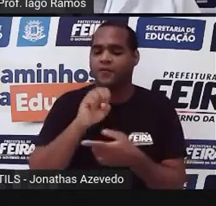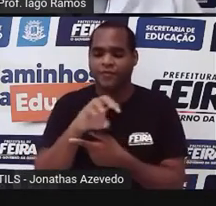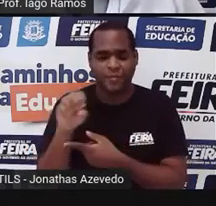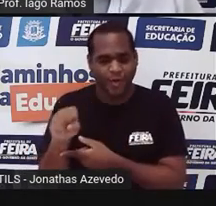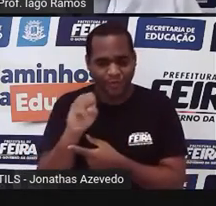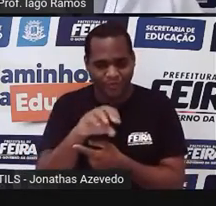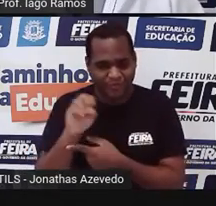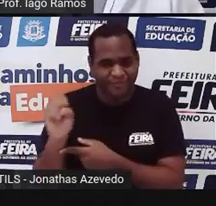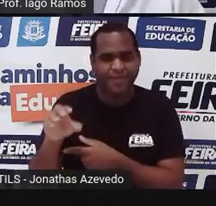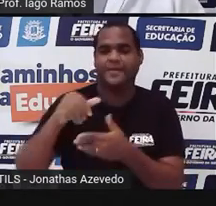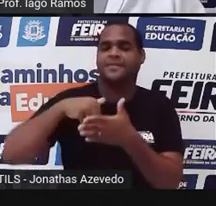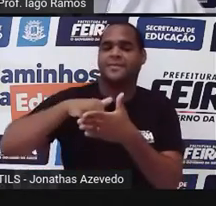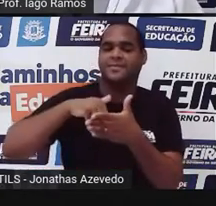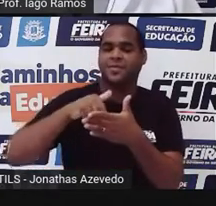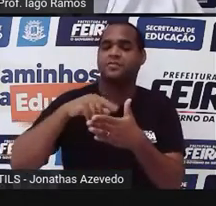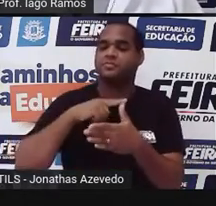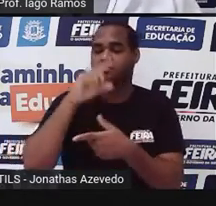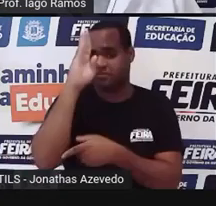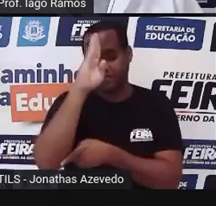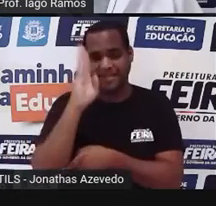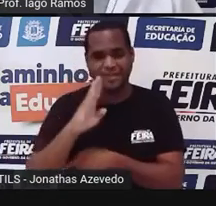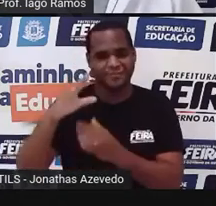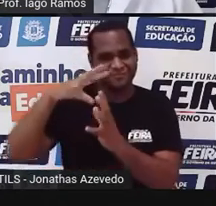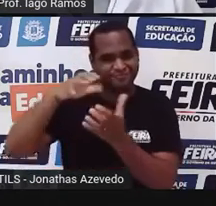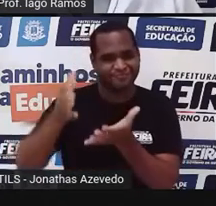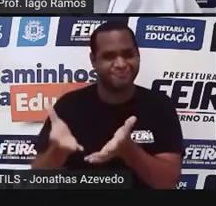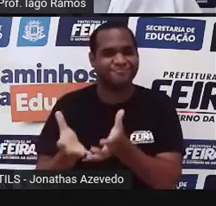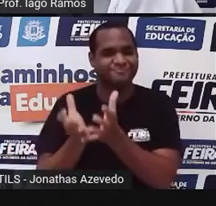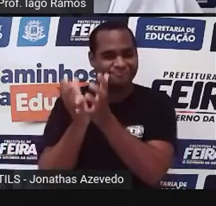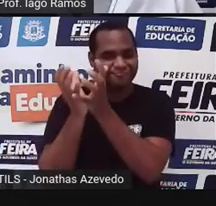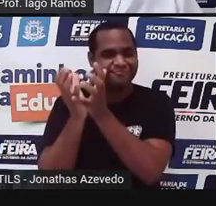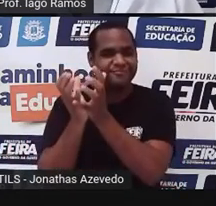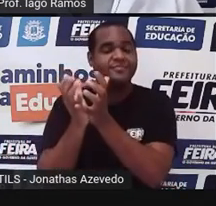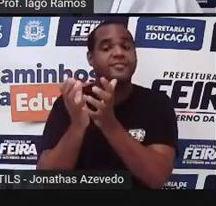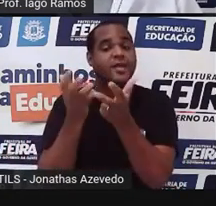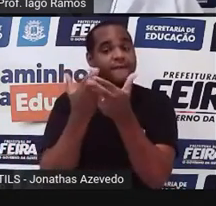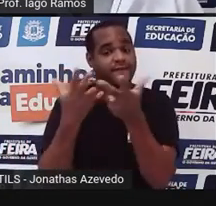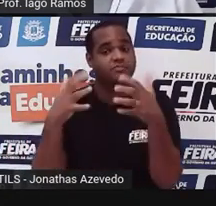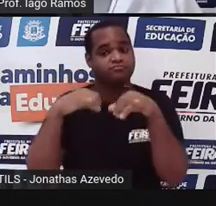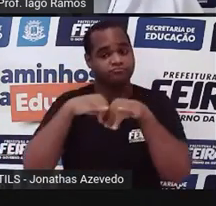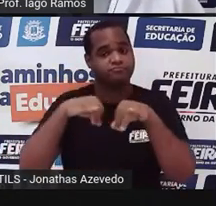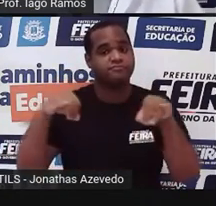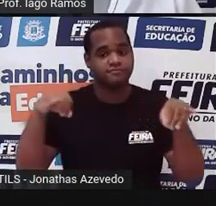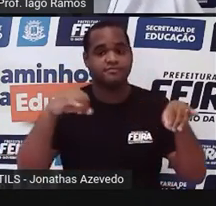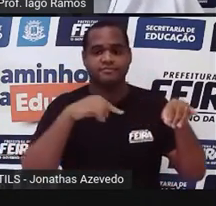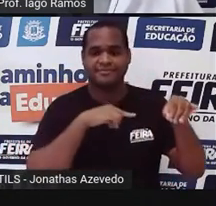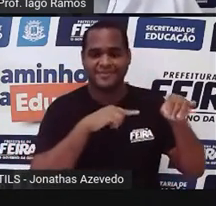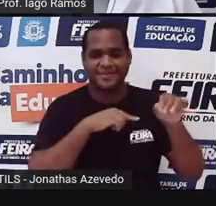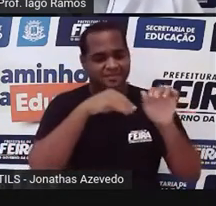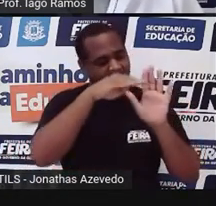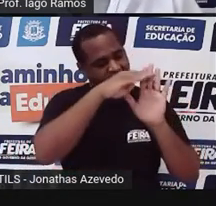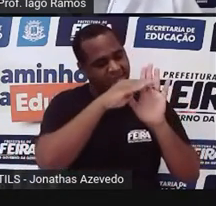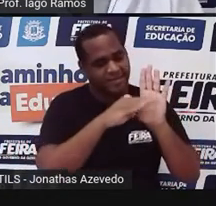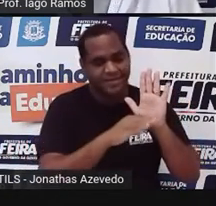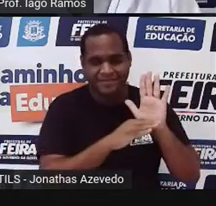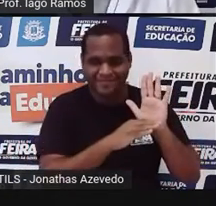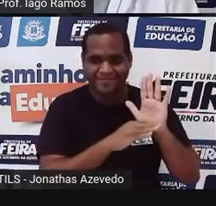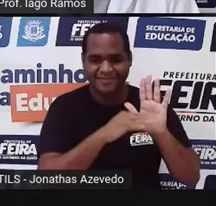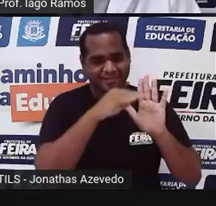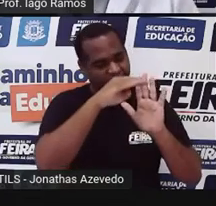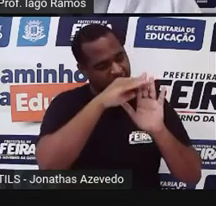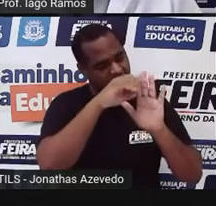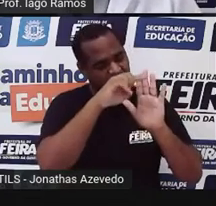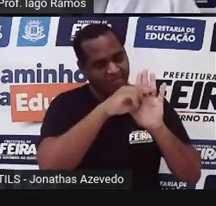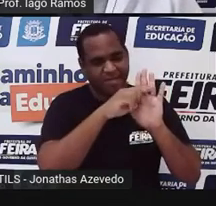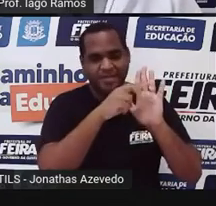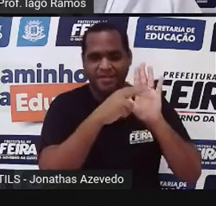brasileiro, após os jogos, sempre são divulgadas as tabelas, né? De classificação